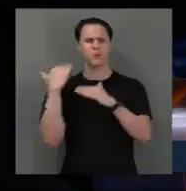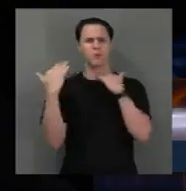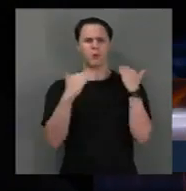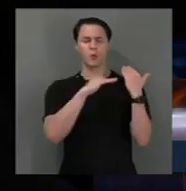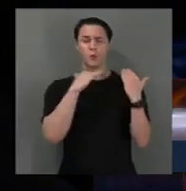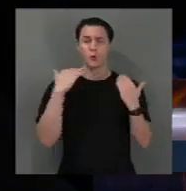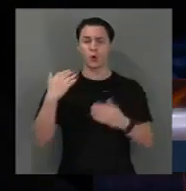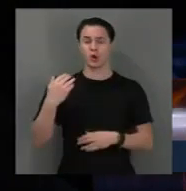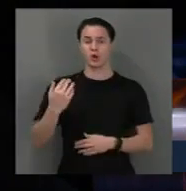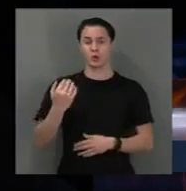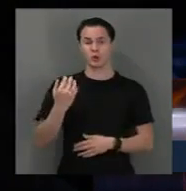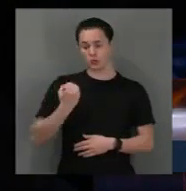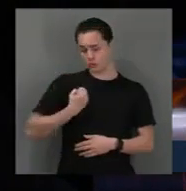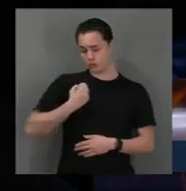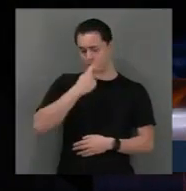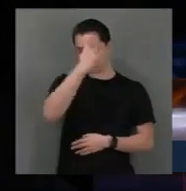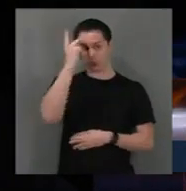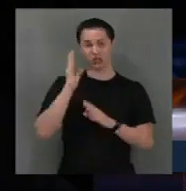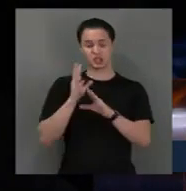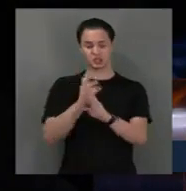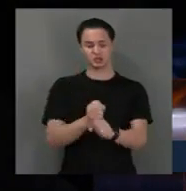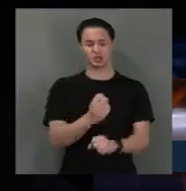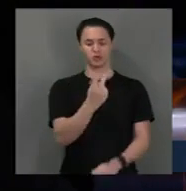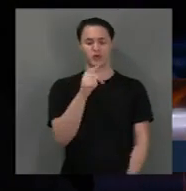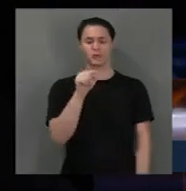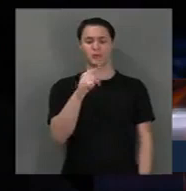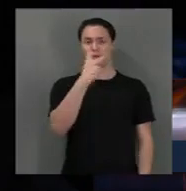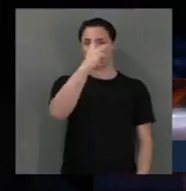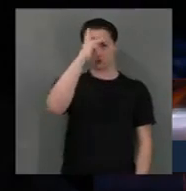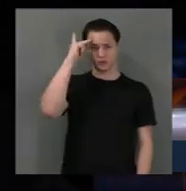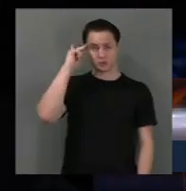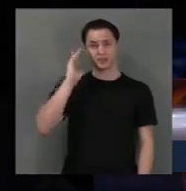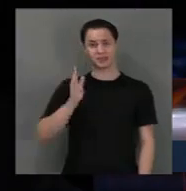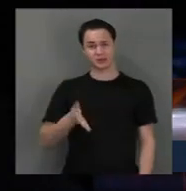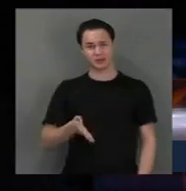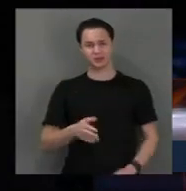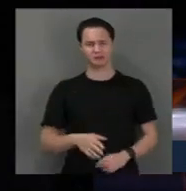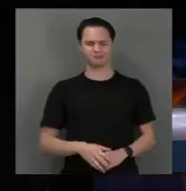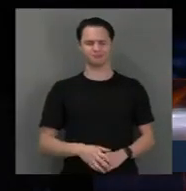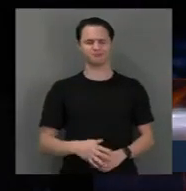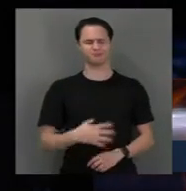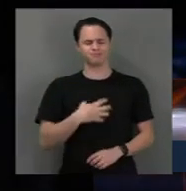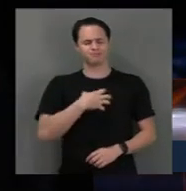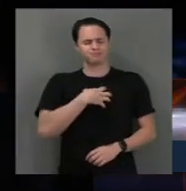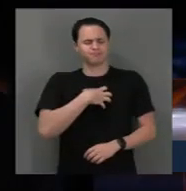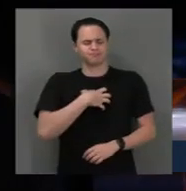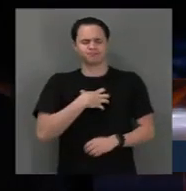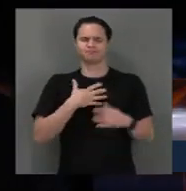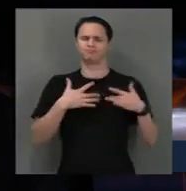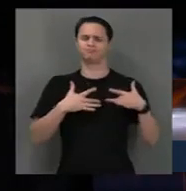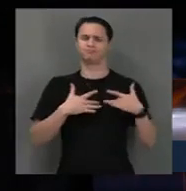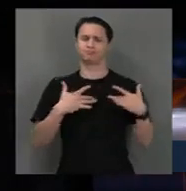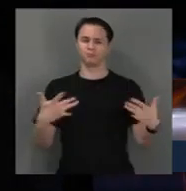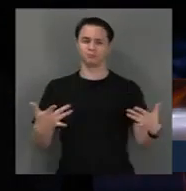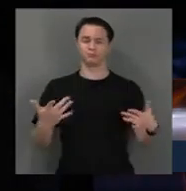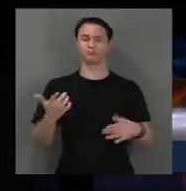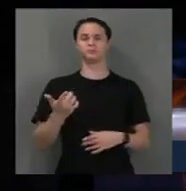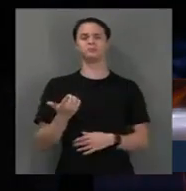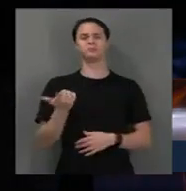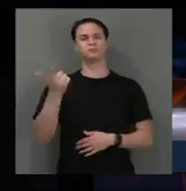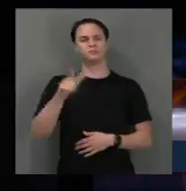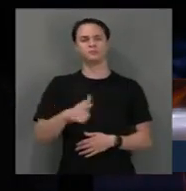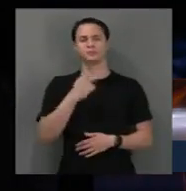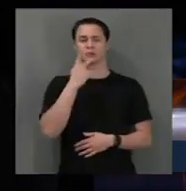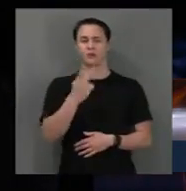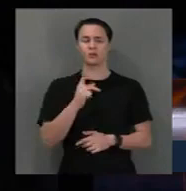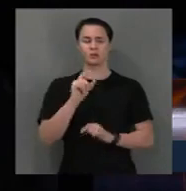eu dizia antes, já chega a duas mil pessoas. Nossas condolências, exaltamos mais uma vez que o mundo